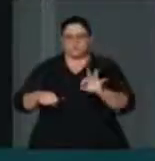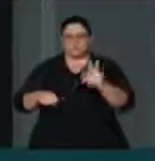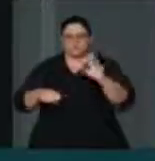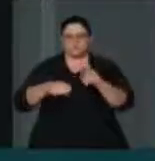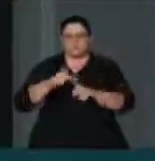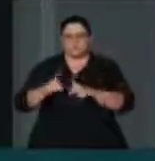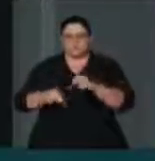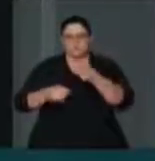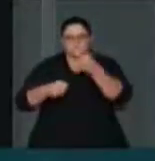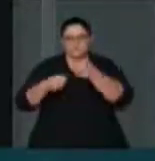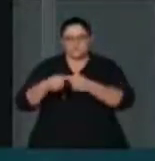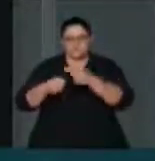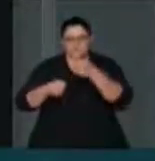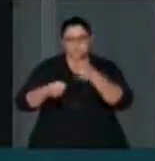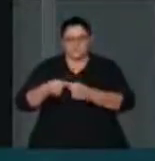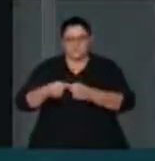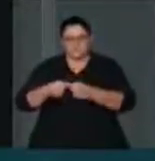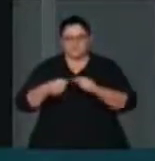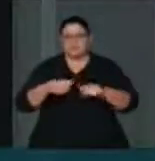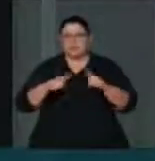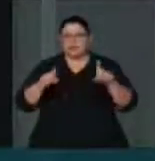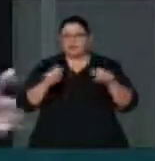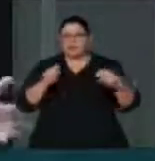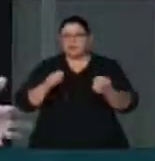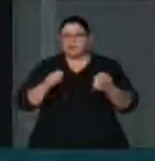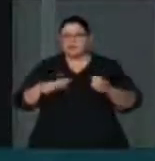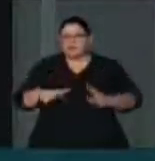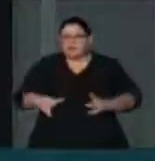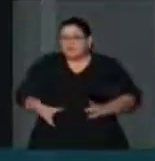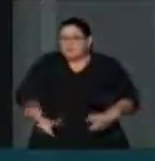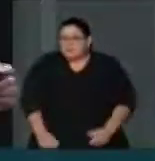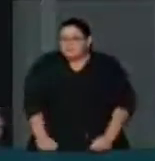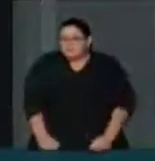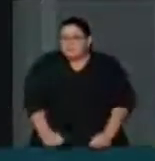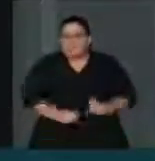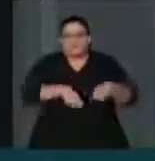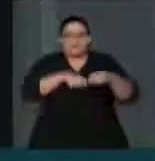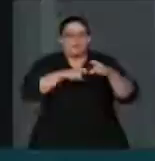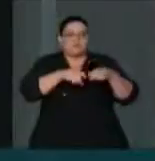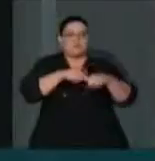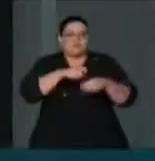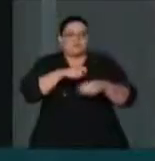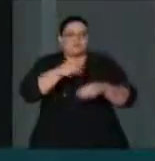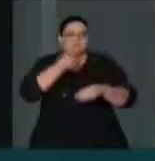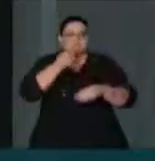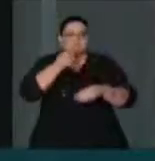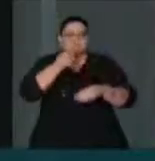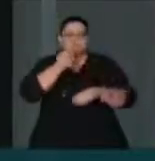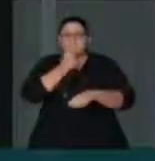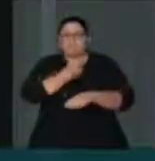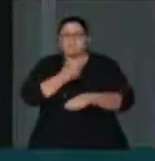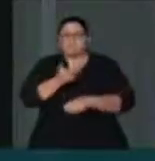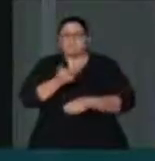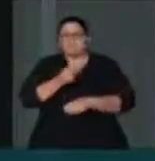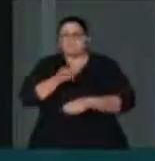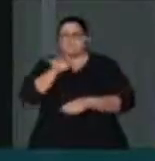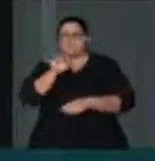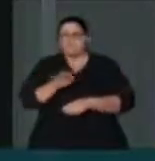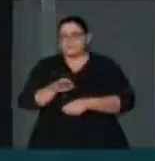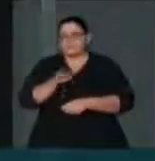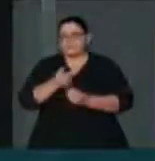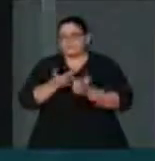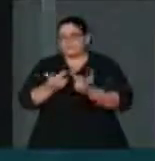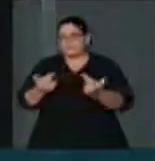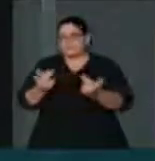nas cidades. Então, para ser bem objetivo, eu poderia falar que o produtor rural, 20% do seu patrimônio,